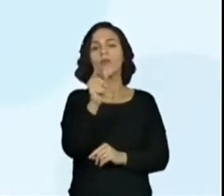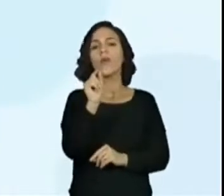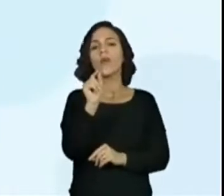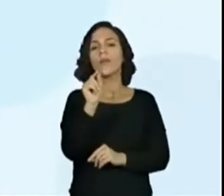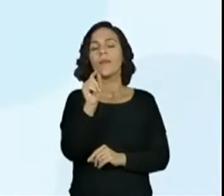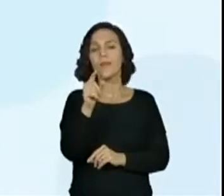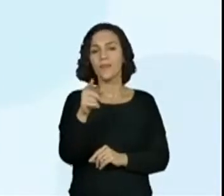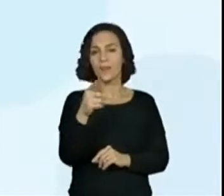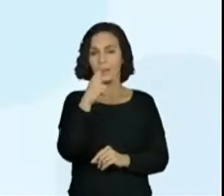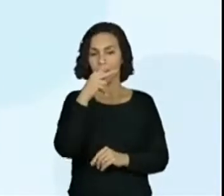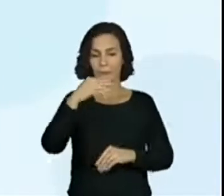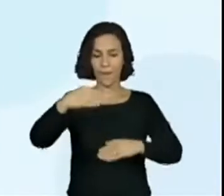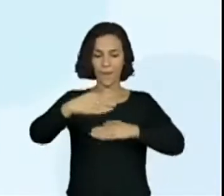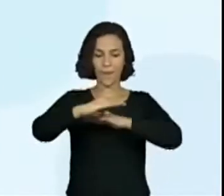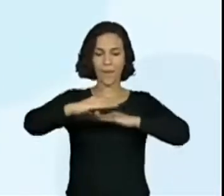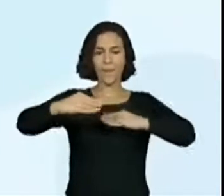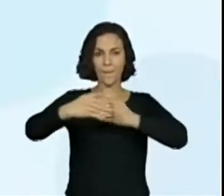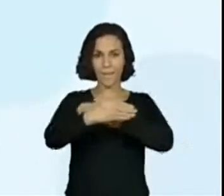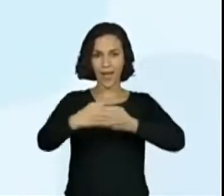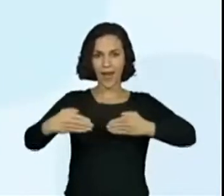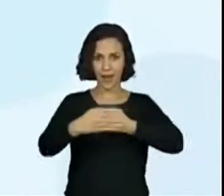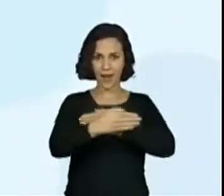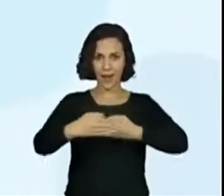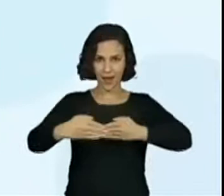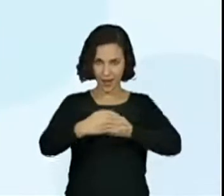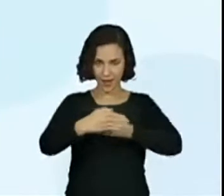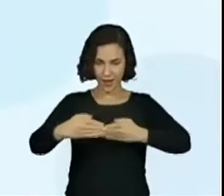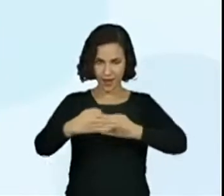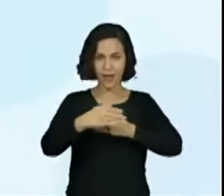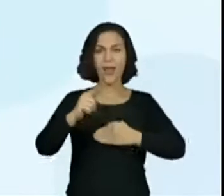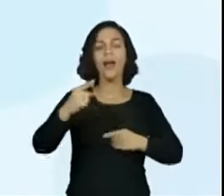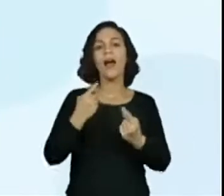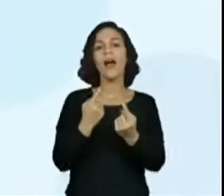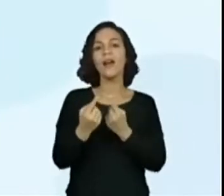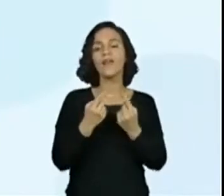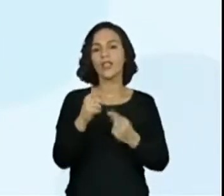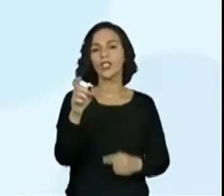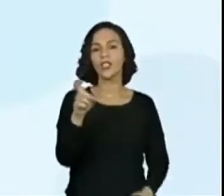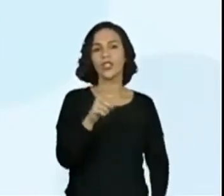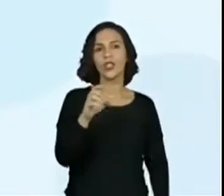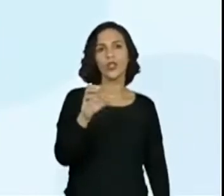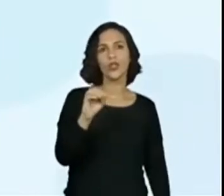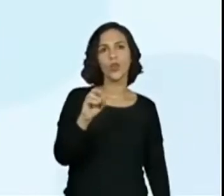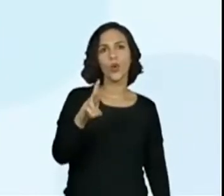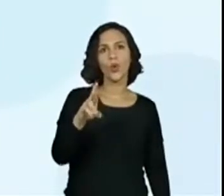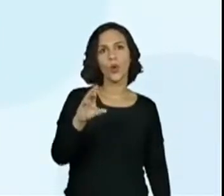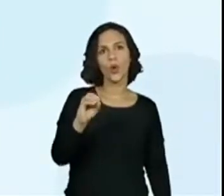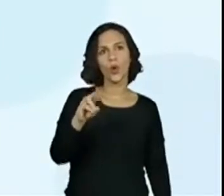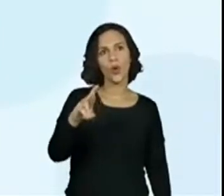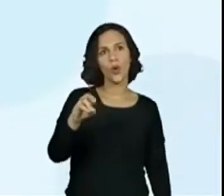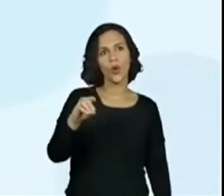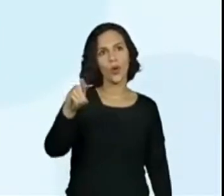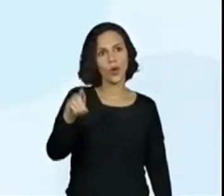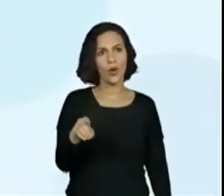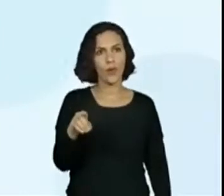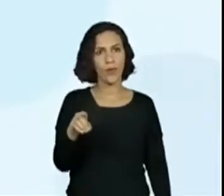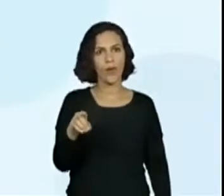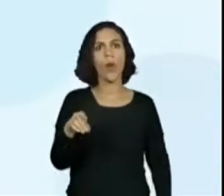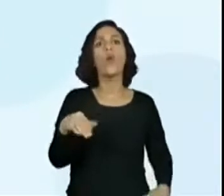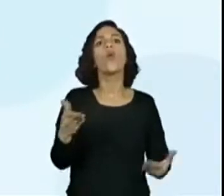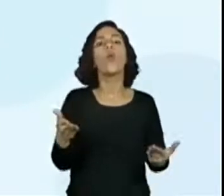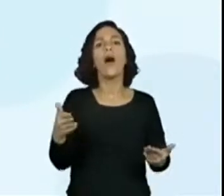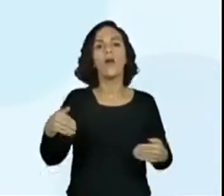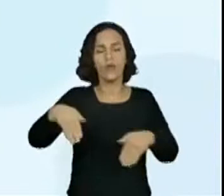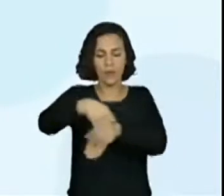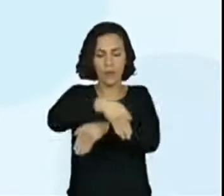Paralela à Avenida Chororó. Qual é a Avenida Paralela à Avenida Chororó? Vai seguindo